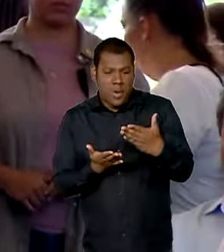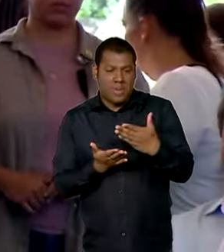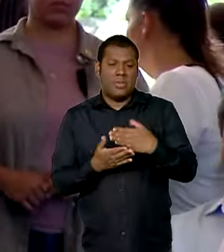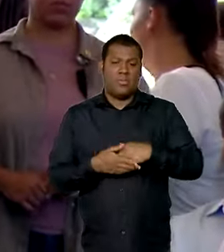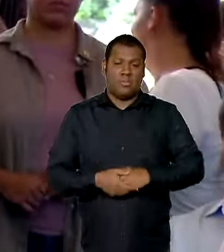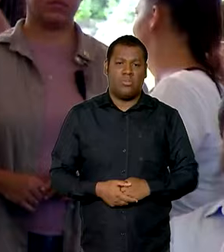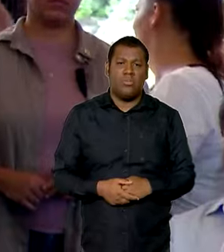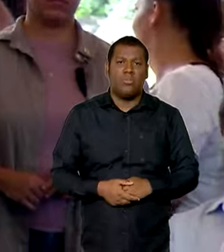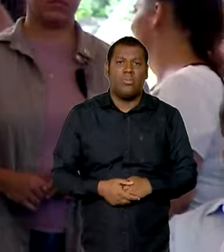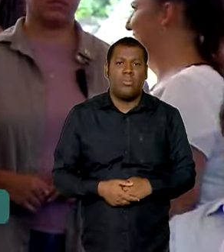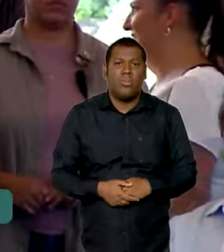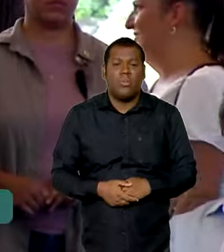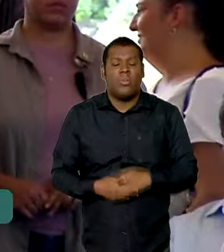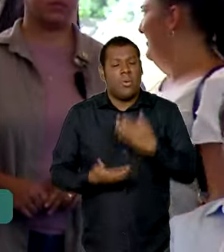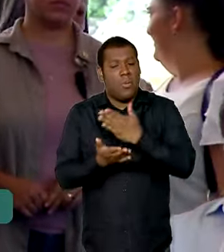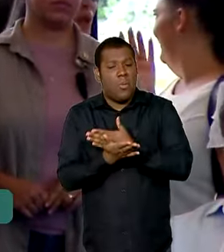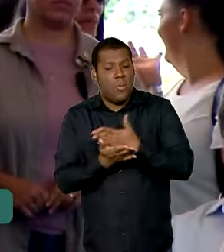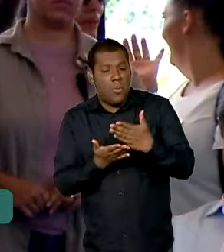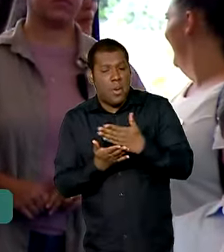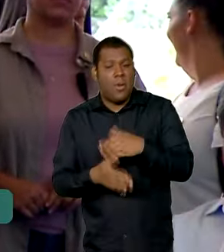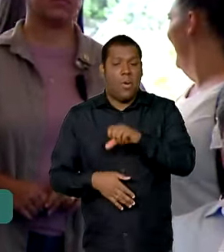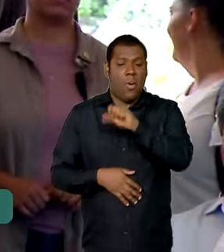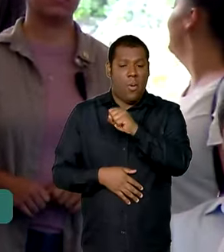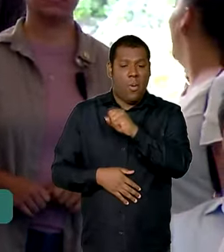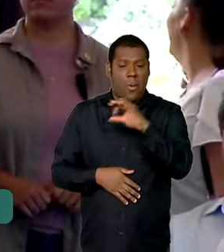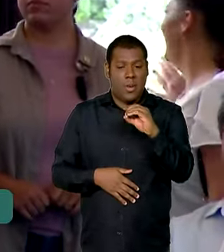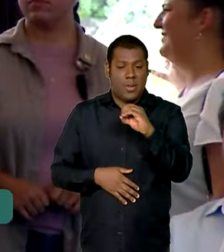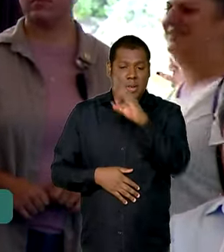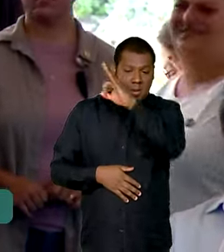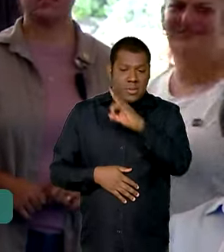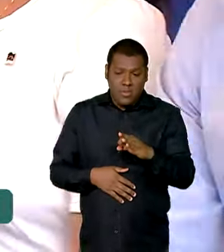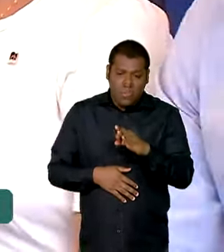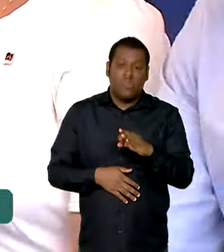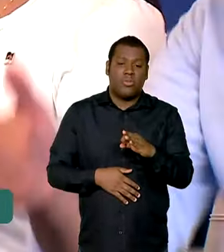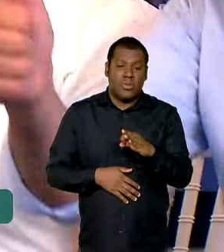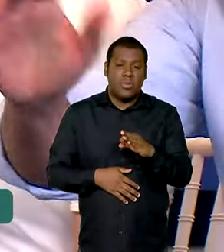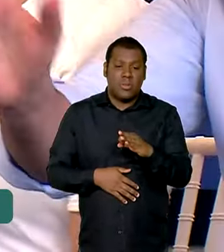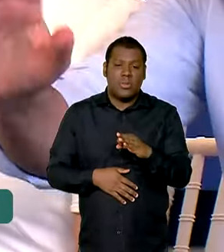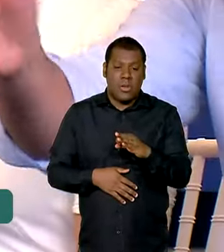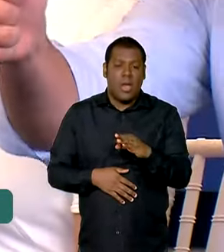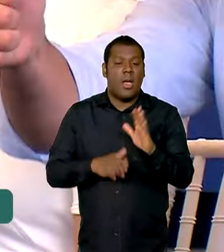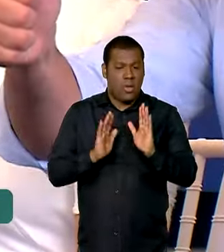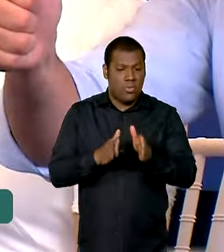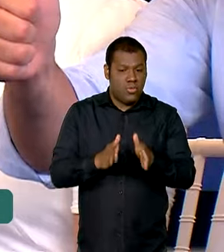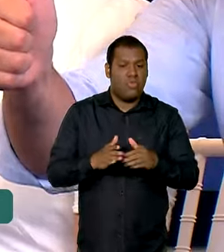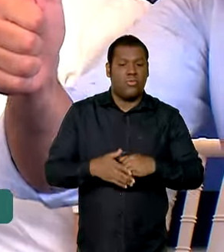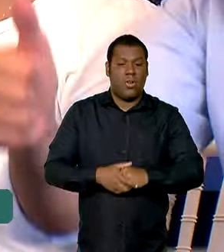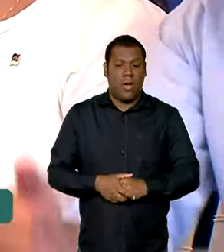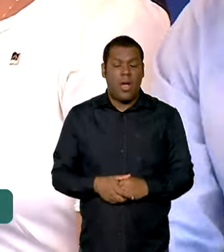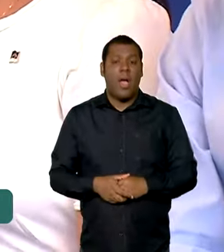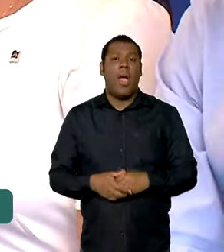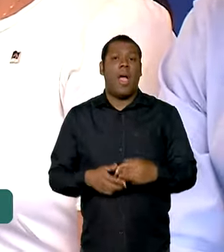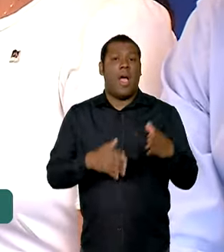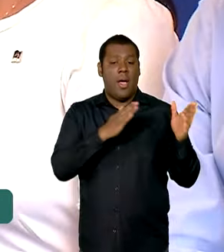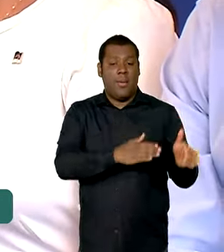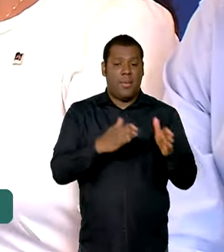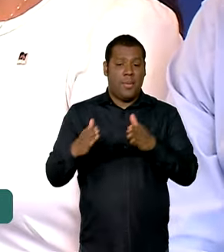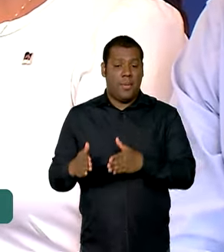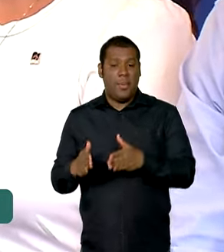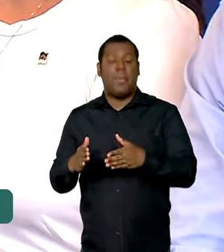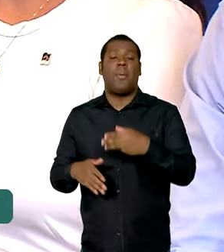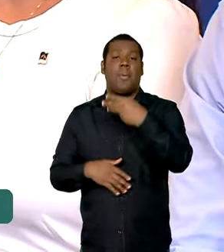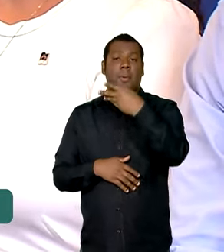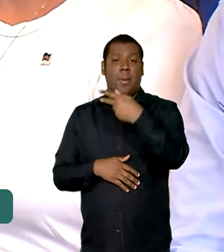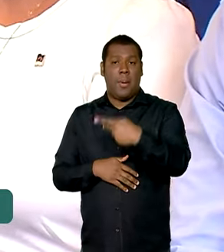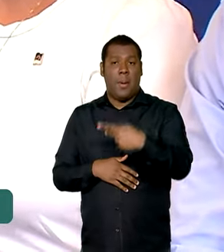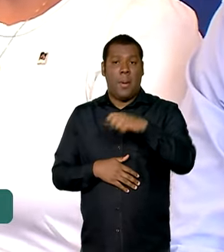já está quase 80% pronto, não é isso, Raquel? E a segunda etapa está previta no novo PAC,